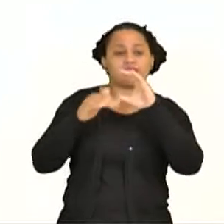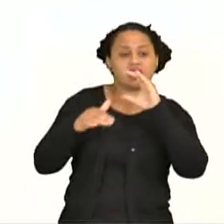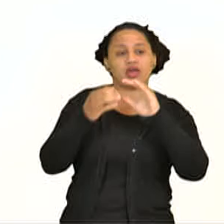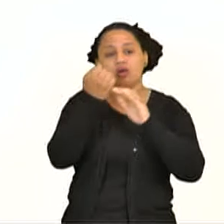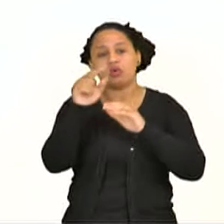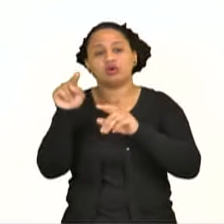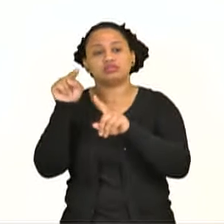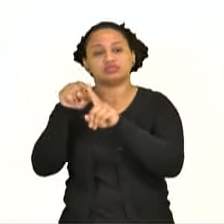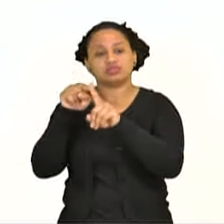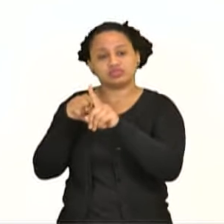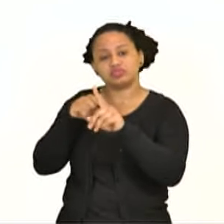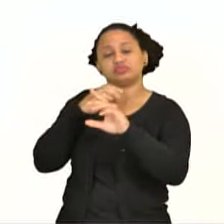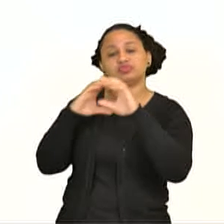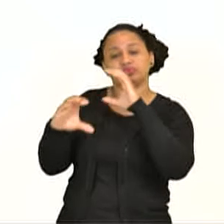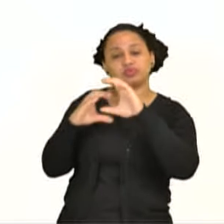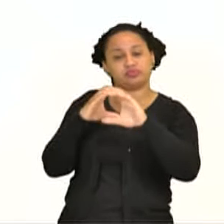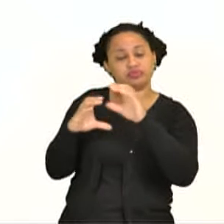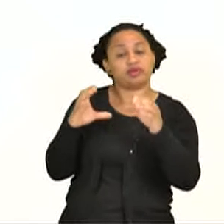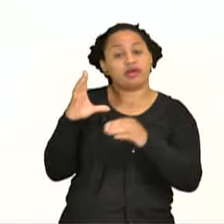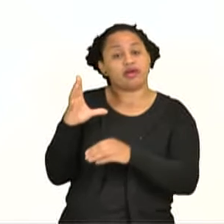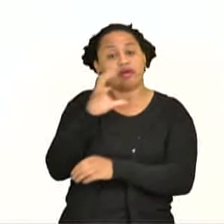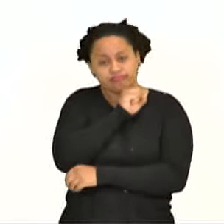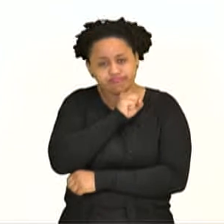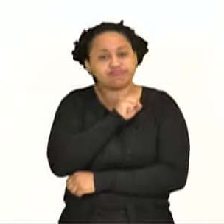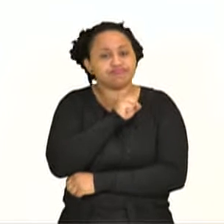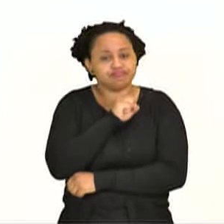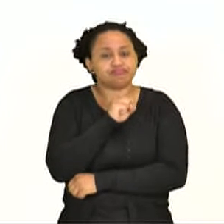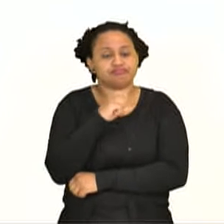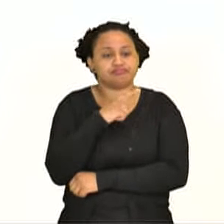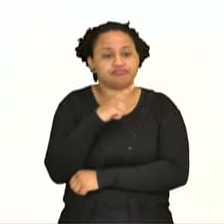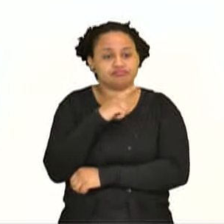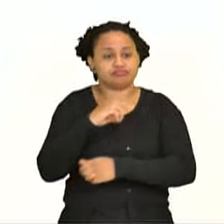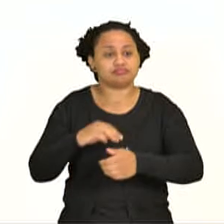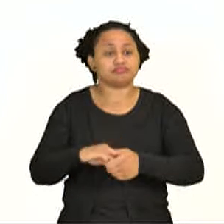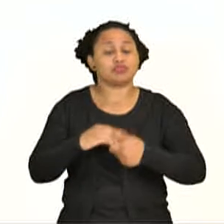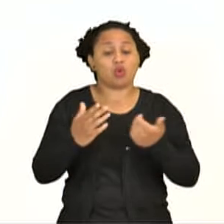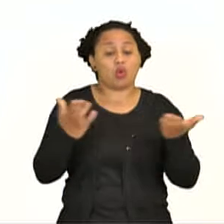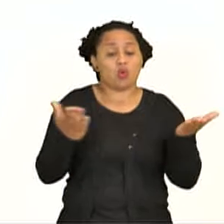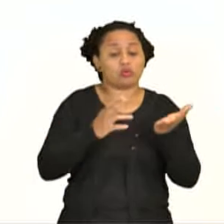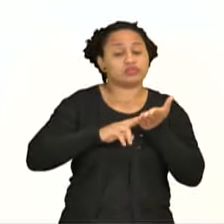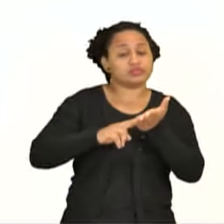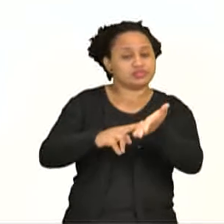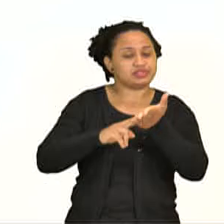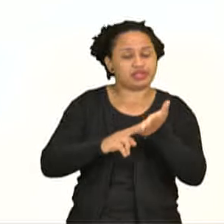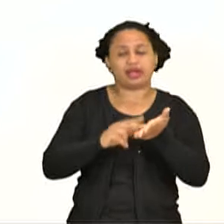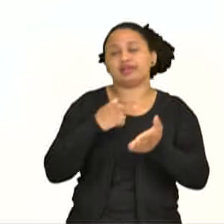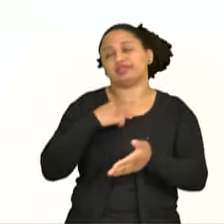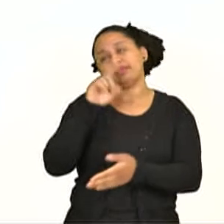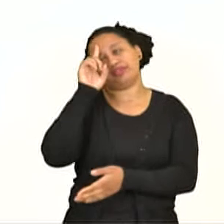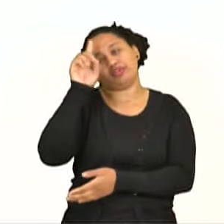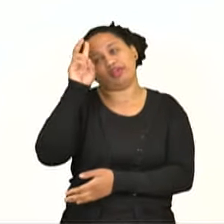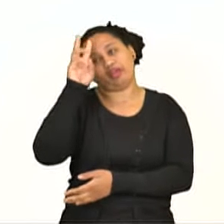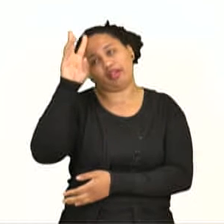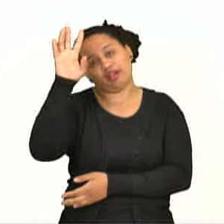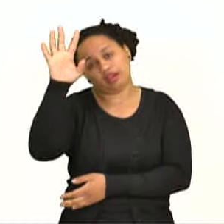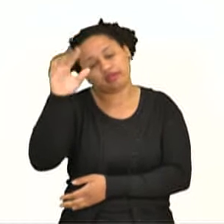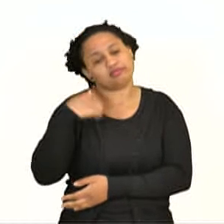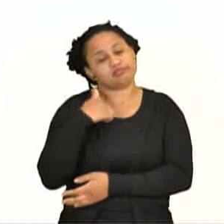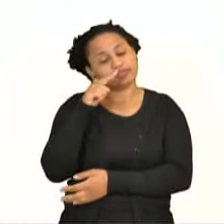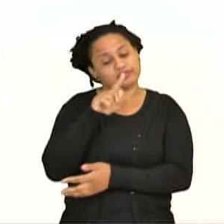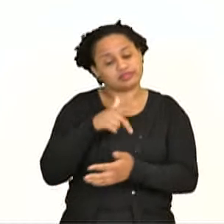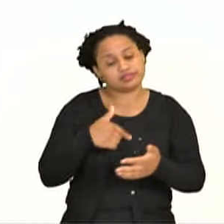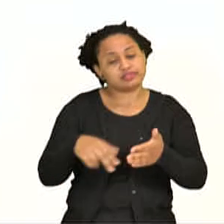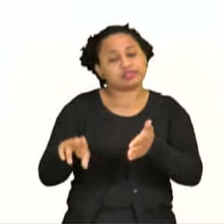e em outras tantas formas de comunicação instantânea. Então hoje a carta, ela não leva lá dias, vai para o processo do